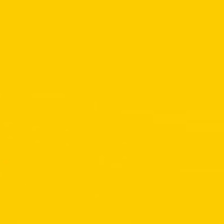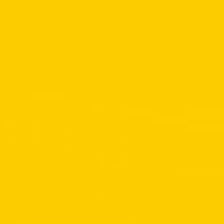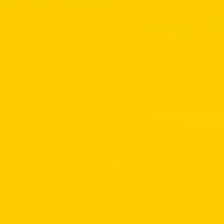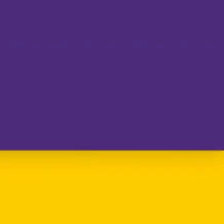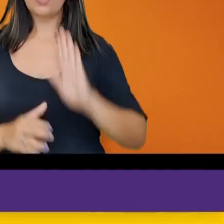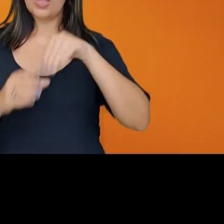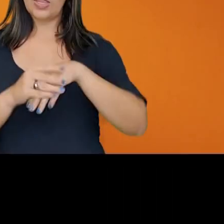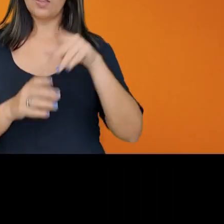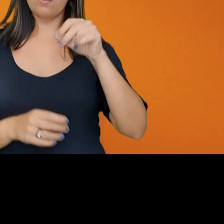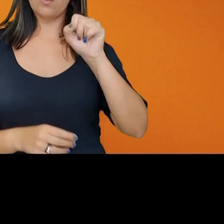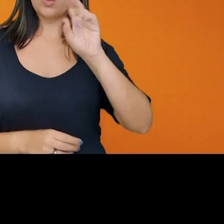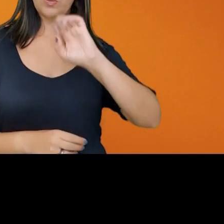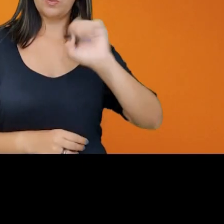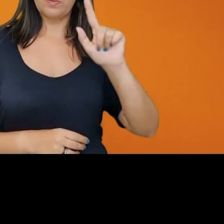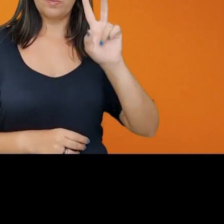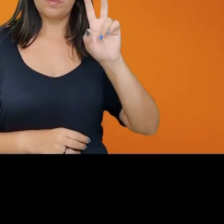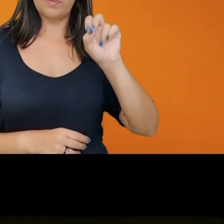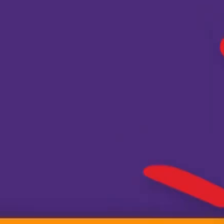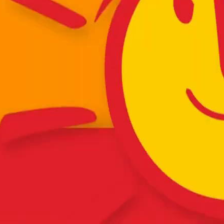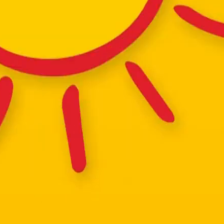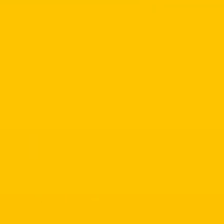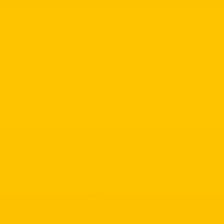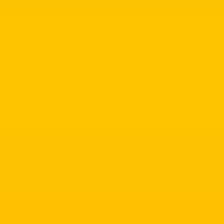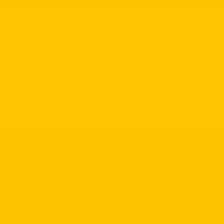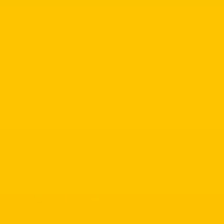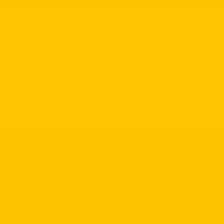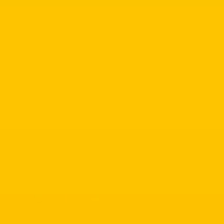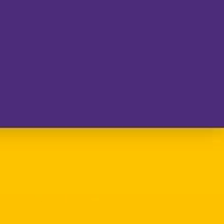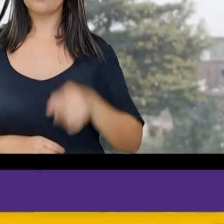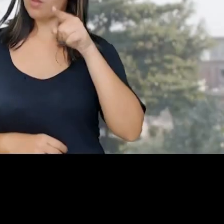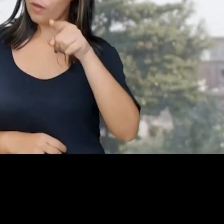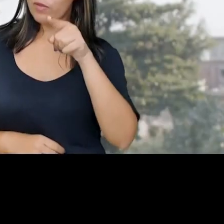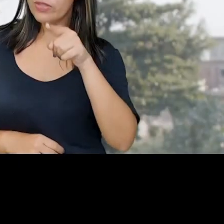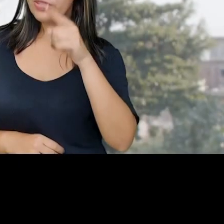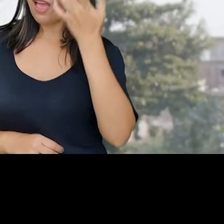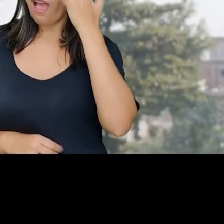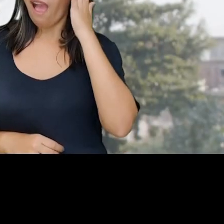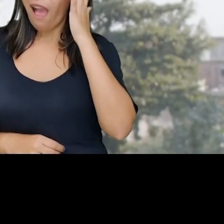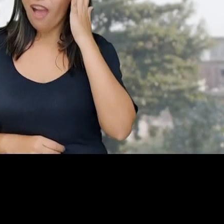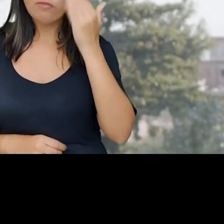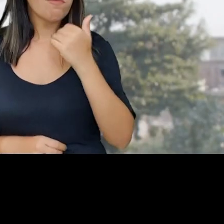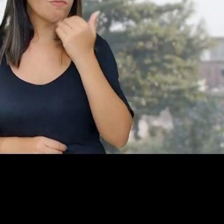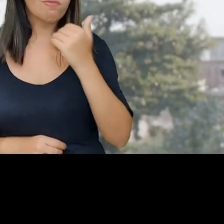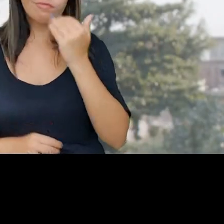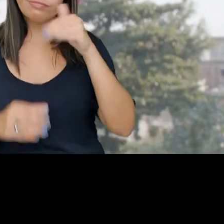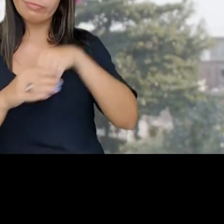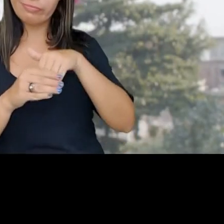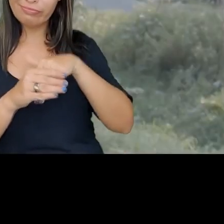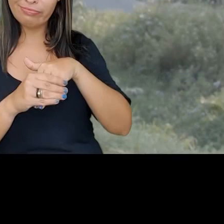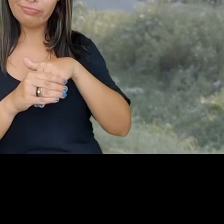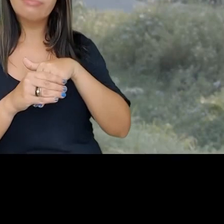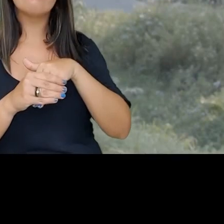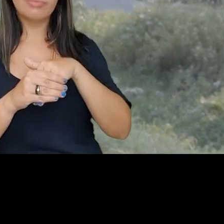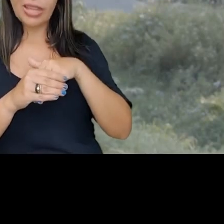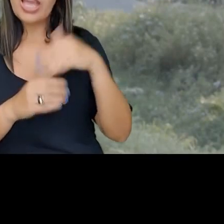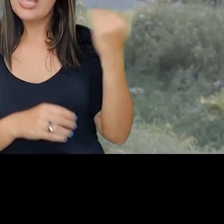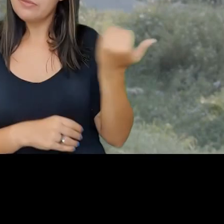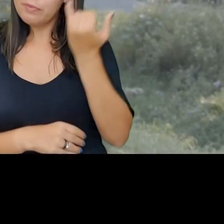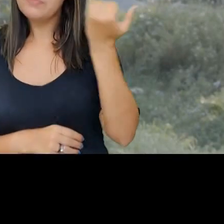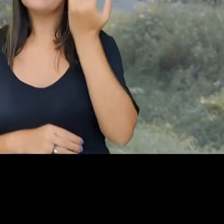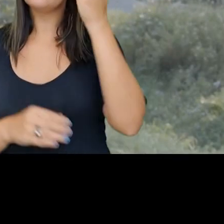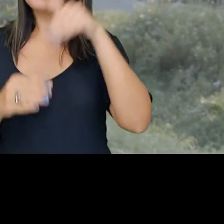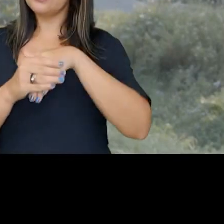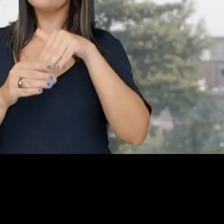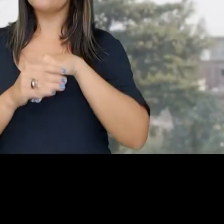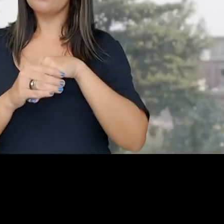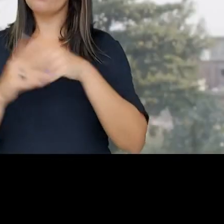Pessoal! Vote pessoal, 50. Você que acha que não vai a pena ir votar, saiba que o teu voto é